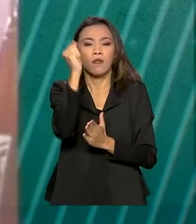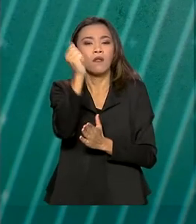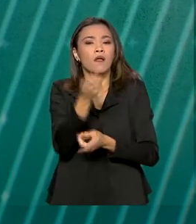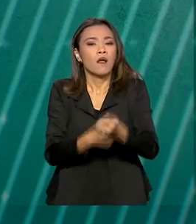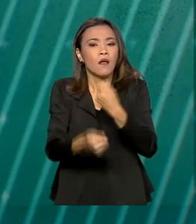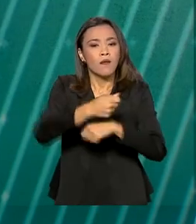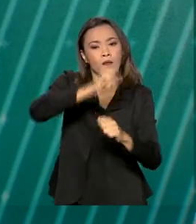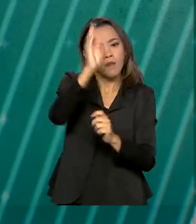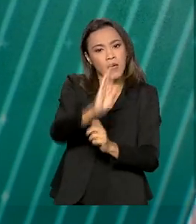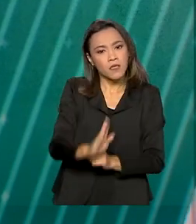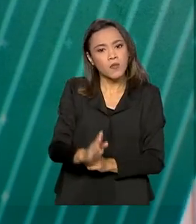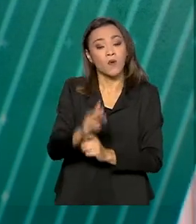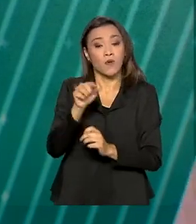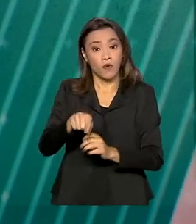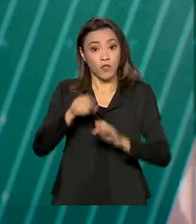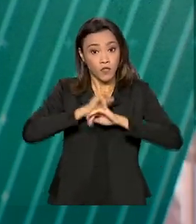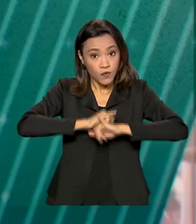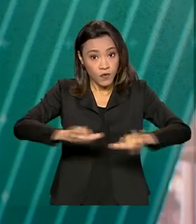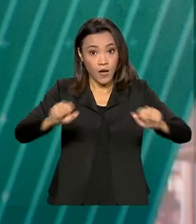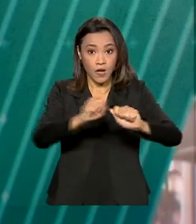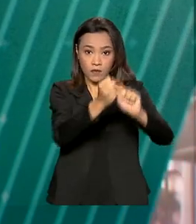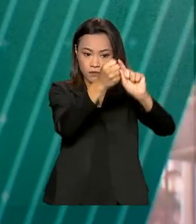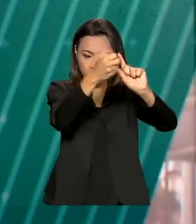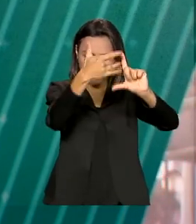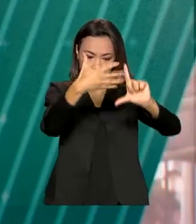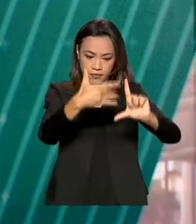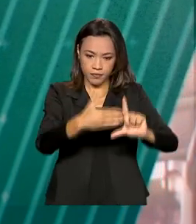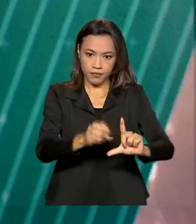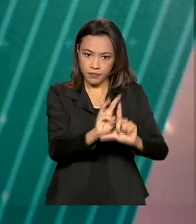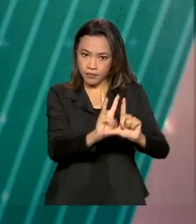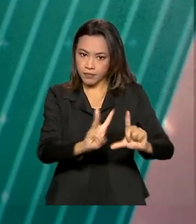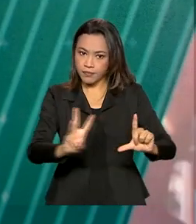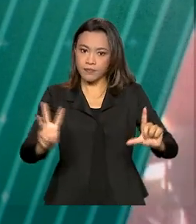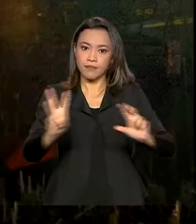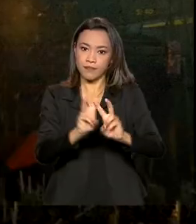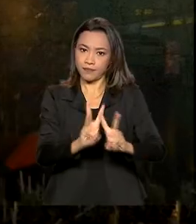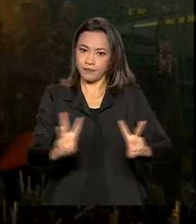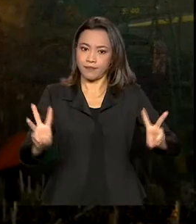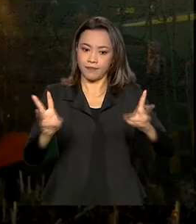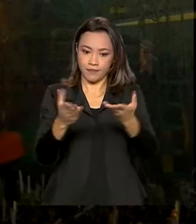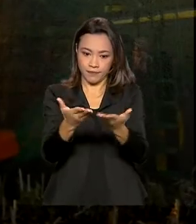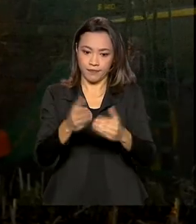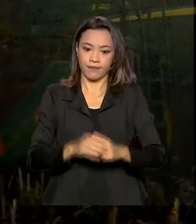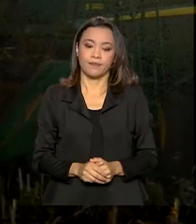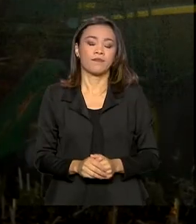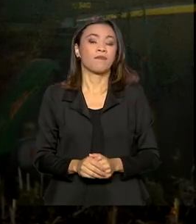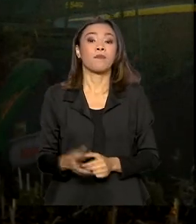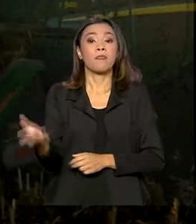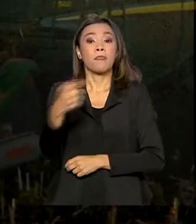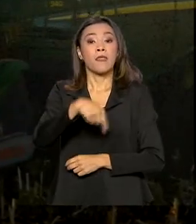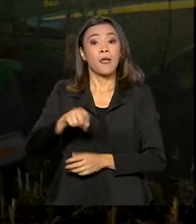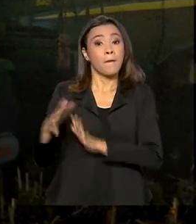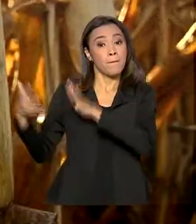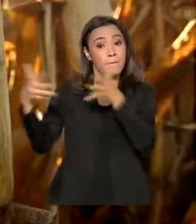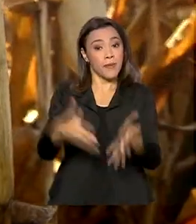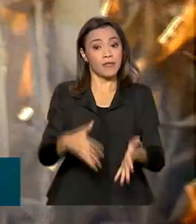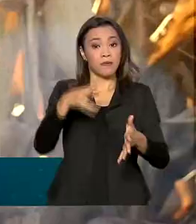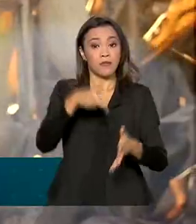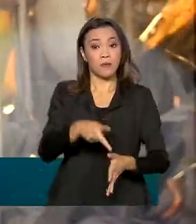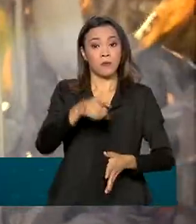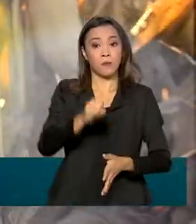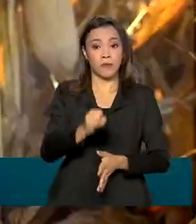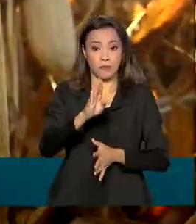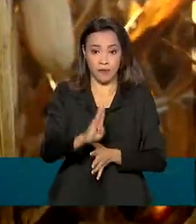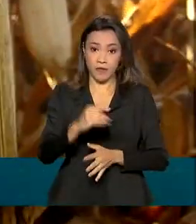informações do setor, foi lançado o portal do Observatório da Agropecuária. Com participação no PIB brasileiro de